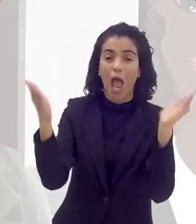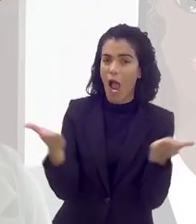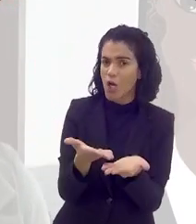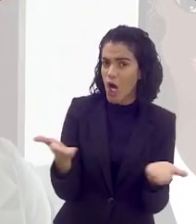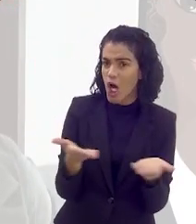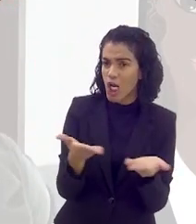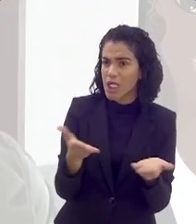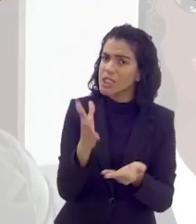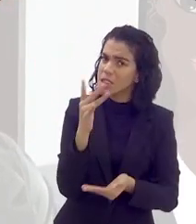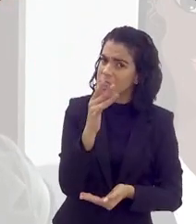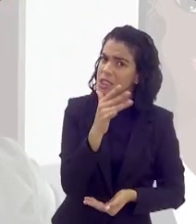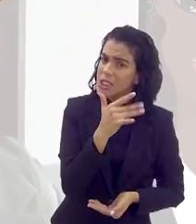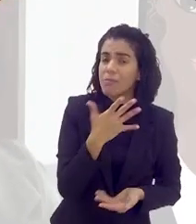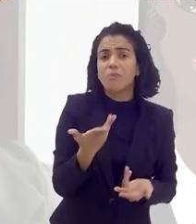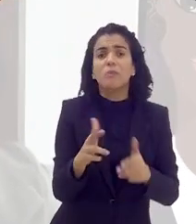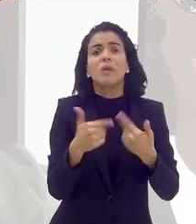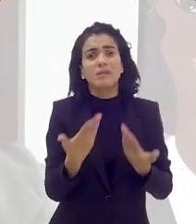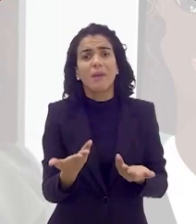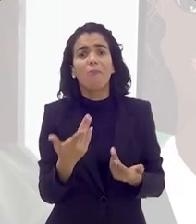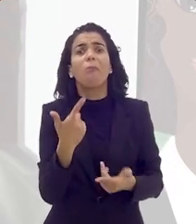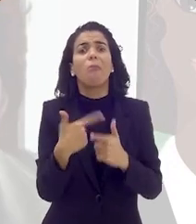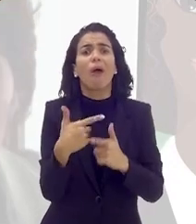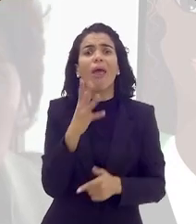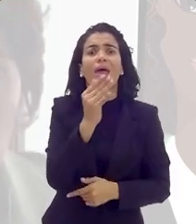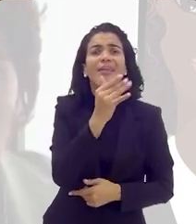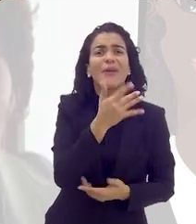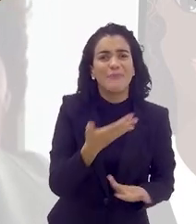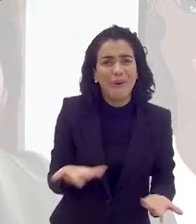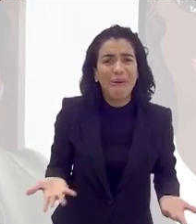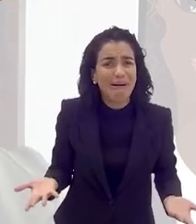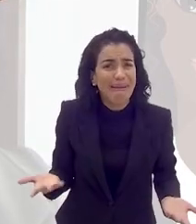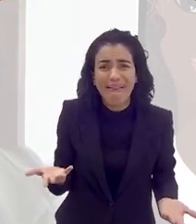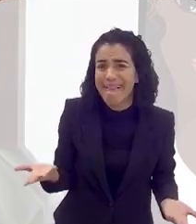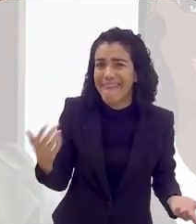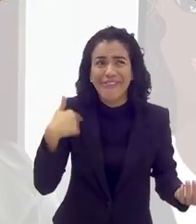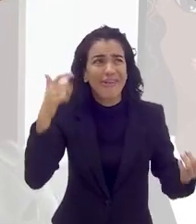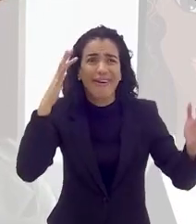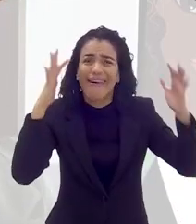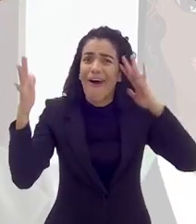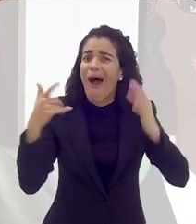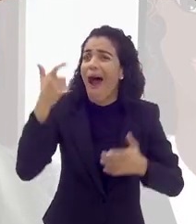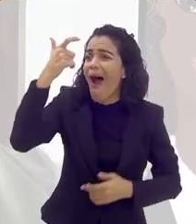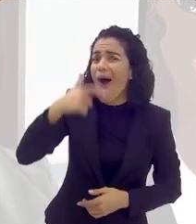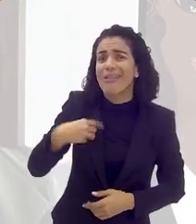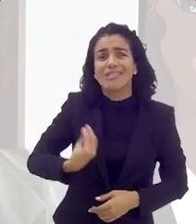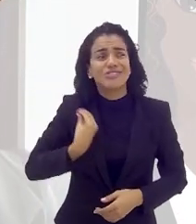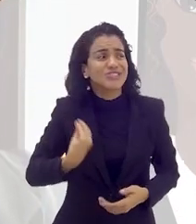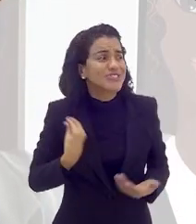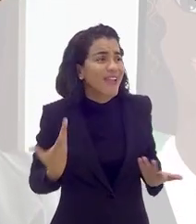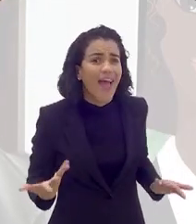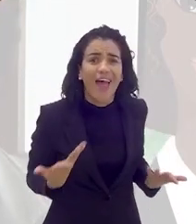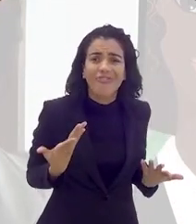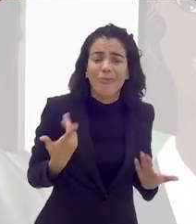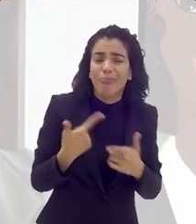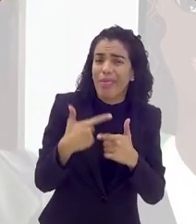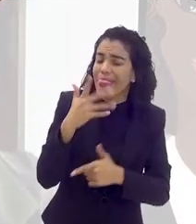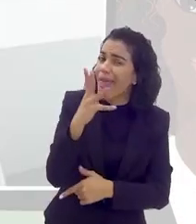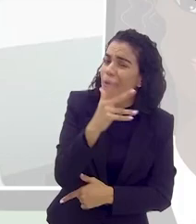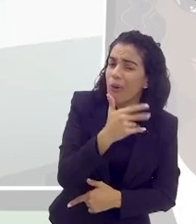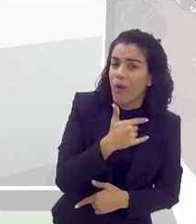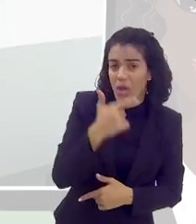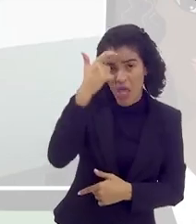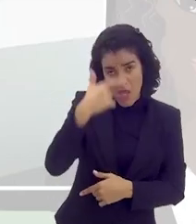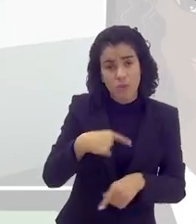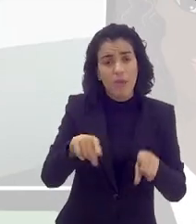que essa desconstrução só agora? Existe tempo. É, pois é, porque que a gente demorou tanto, né? Fica aqui me perguntando onde que a gente estava, que a gente demorou tanto para fazer.